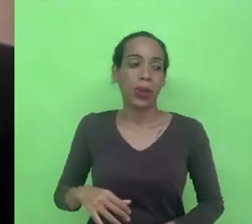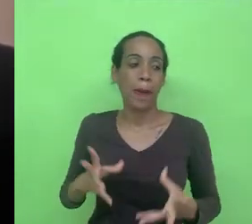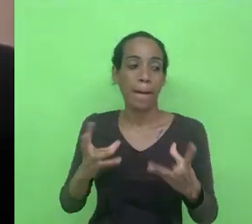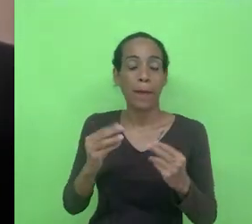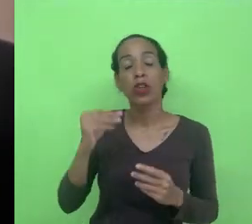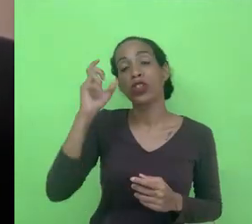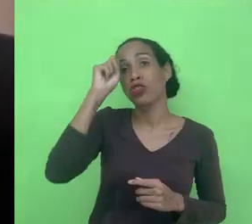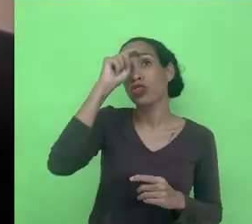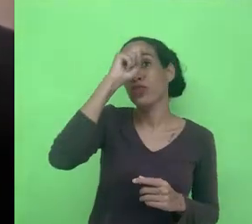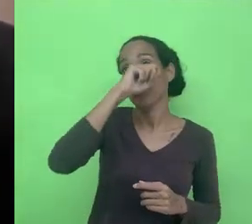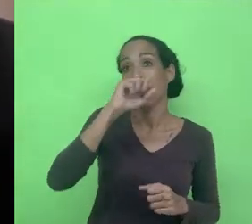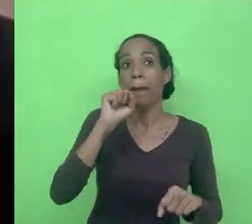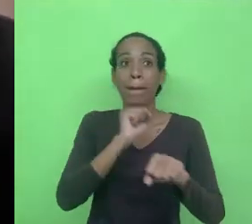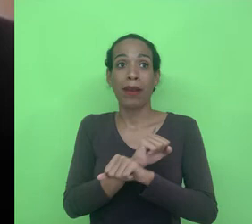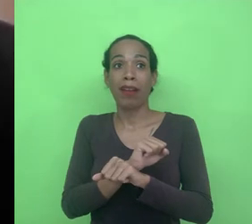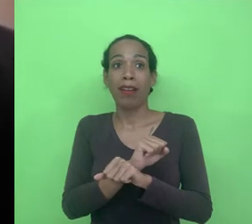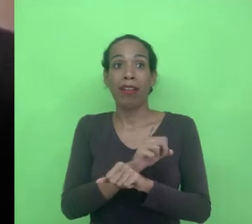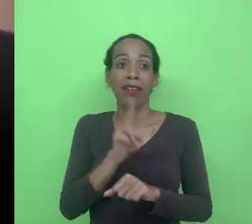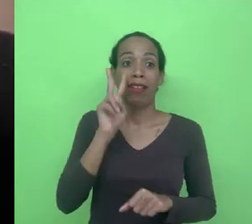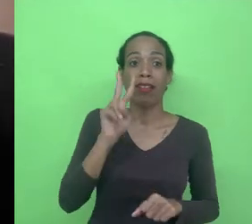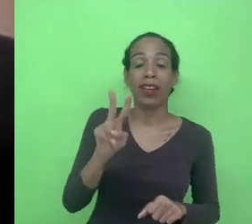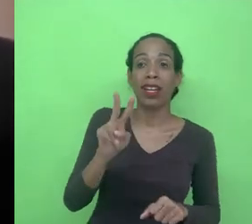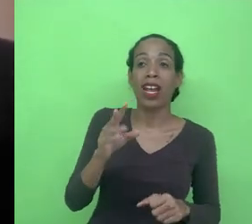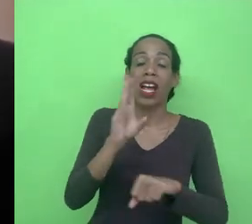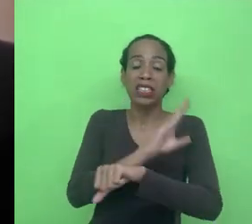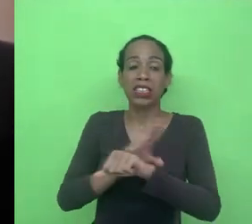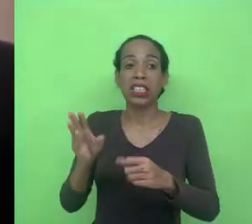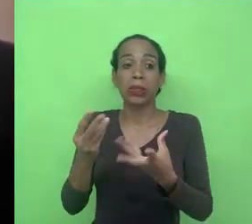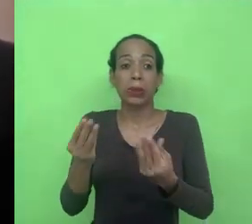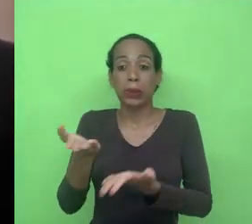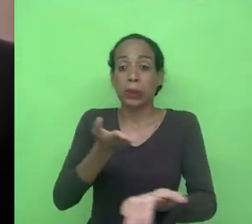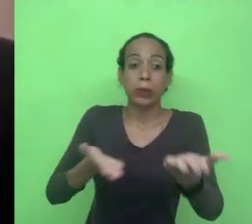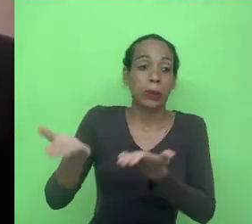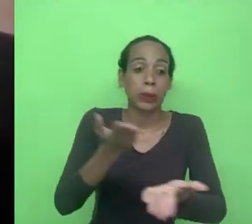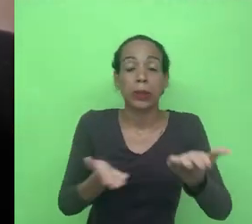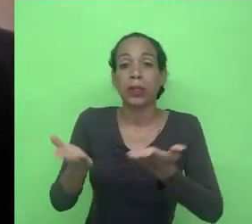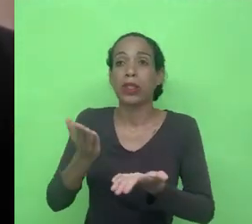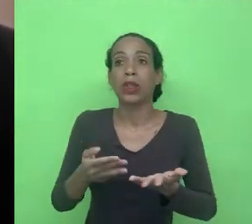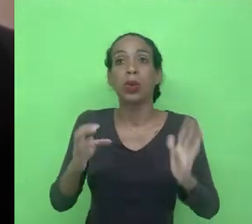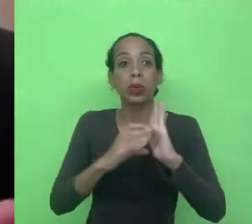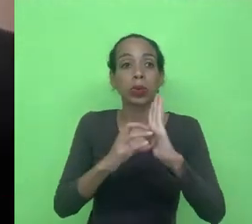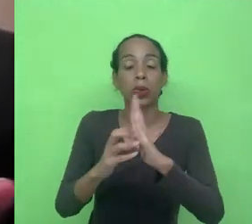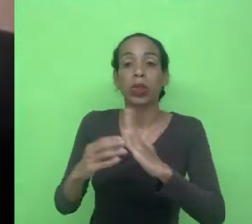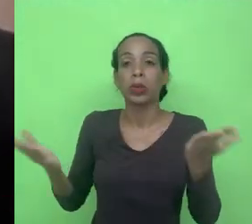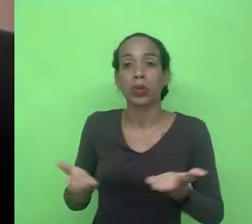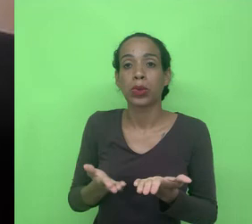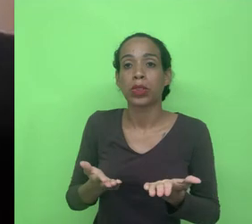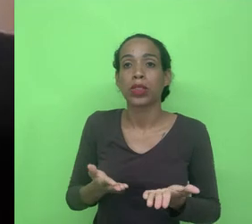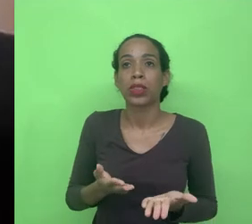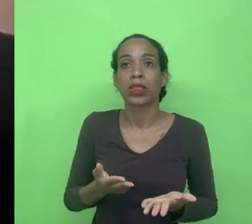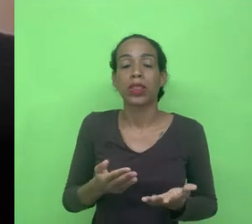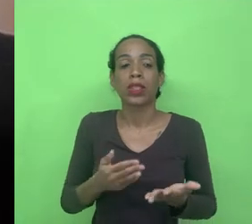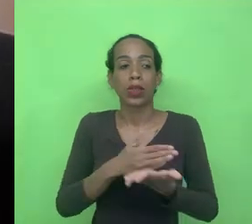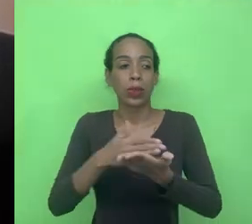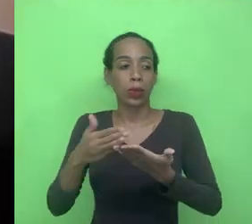de você parametrizar é uma ciência muito dinâmica os dados ou os fatores ou o manancial de